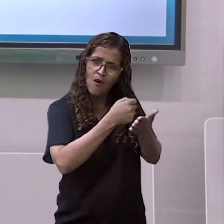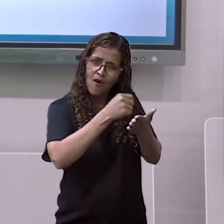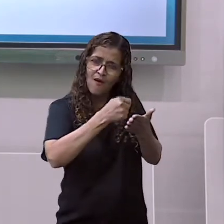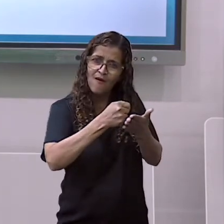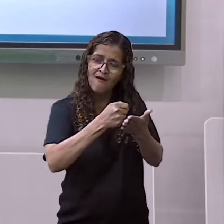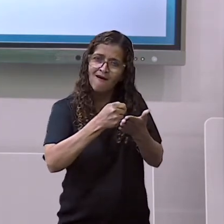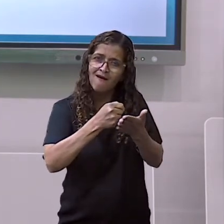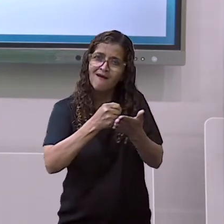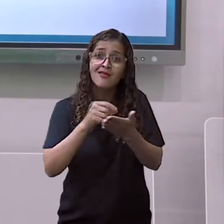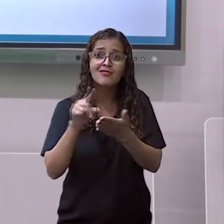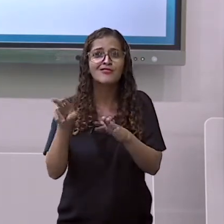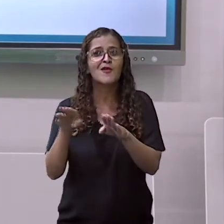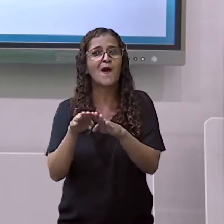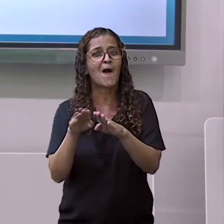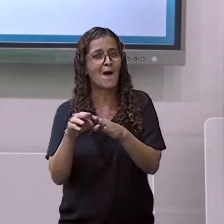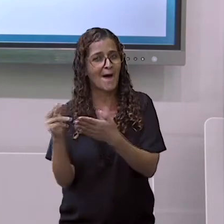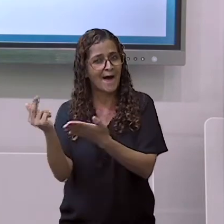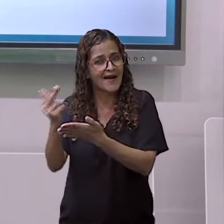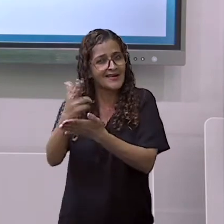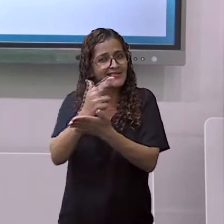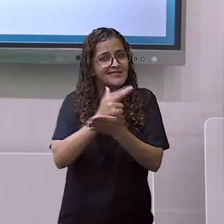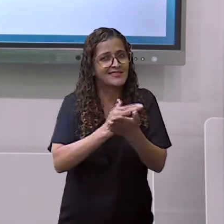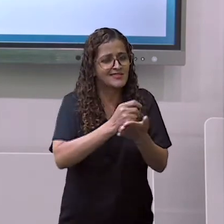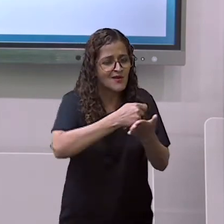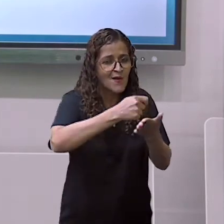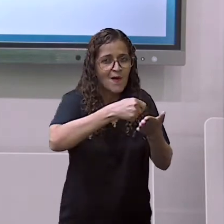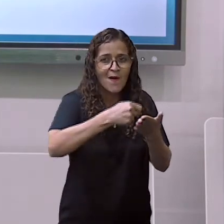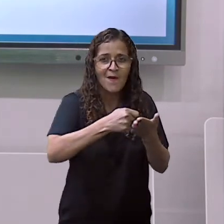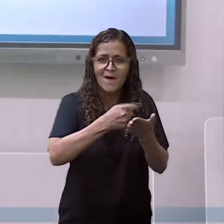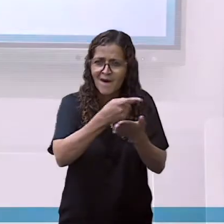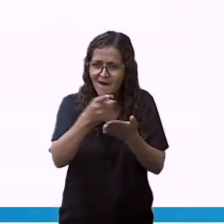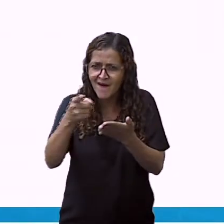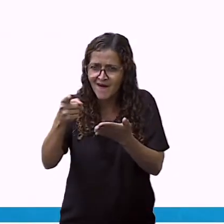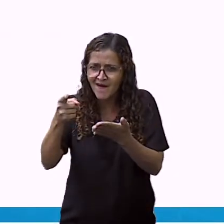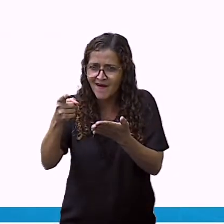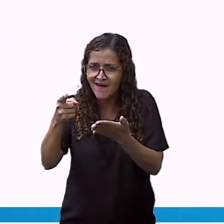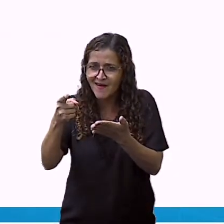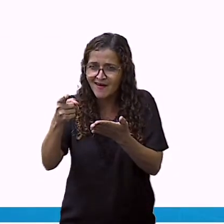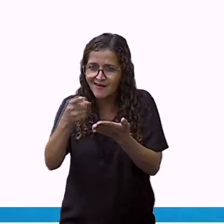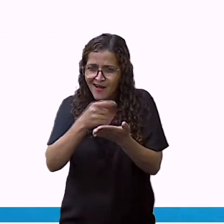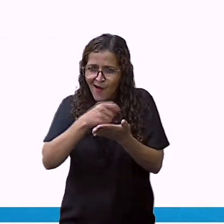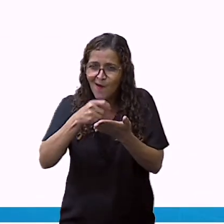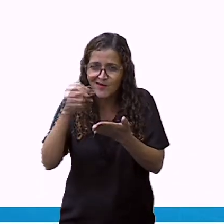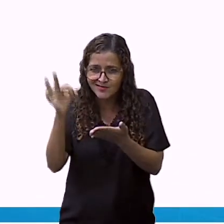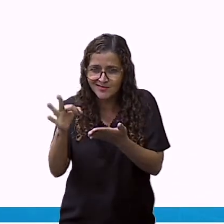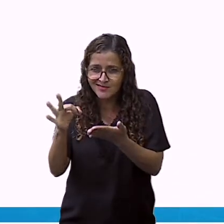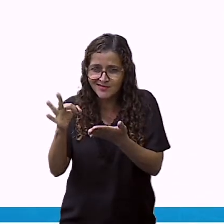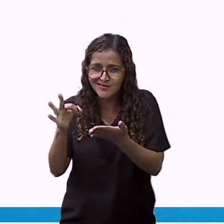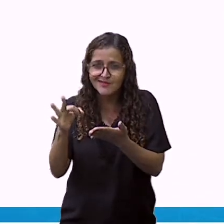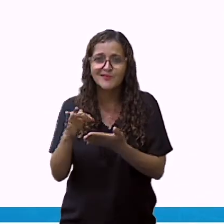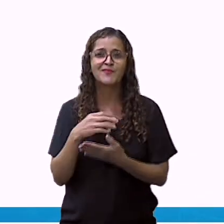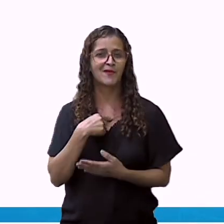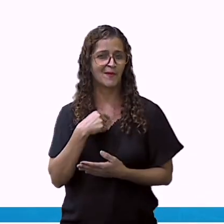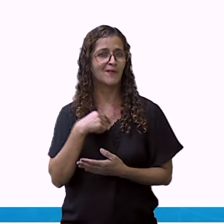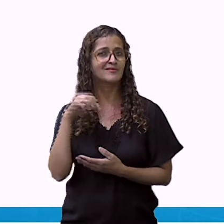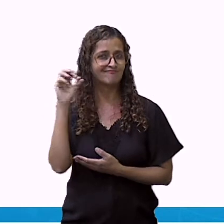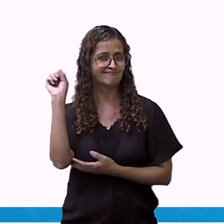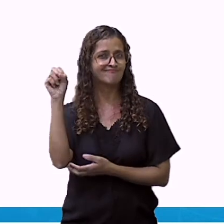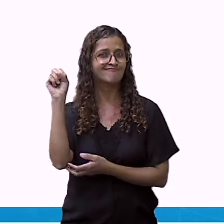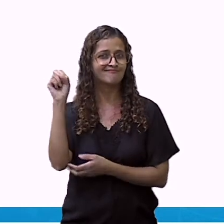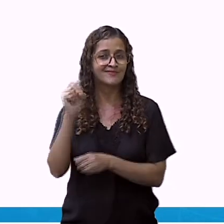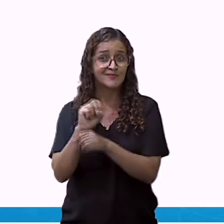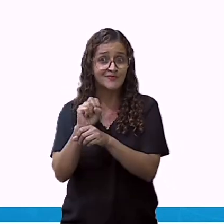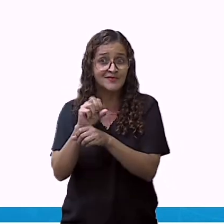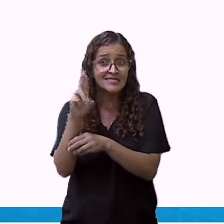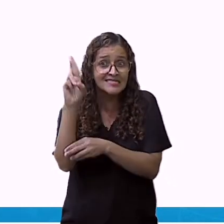fazer a imagem e anotar qual a estação? Eu acho que sim. Será que vocês conseguem? Vamos ver